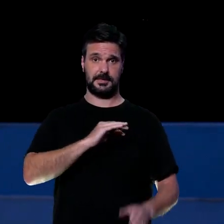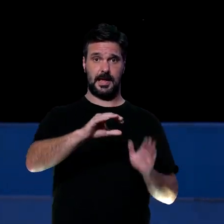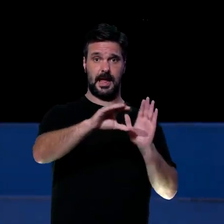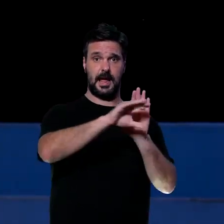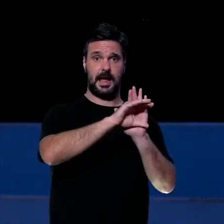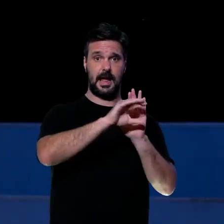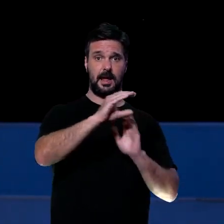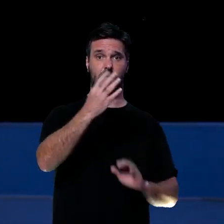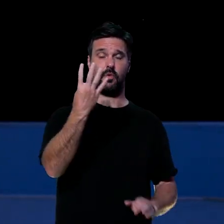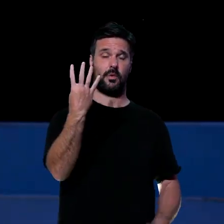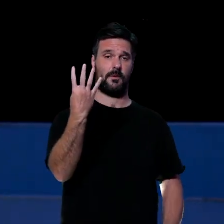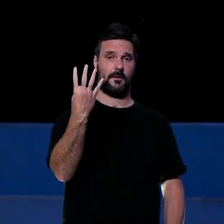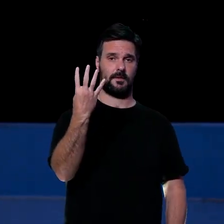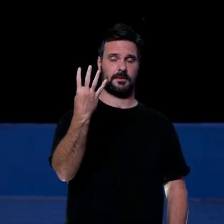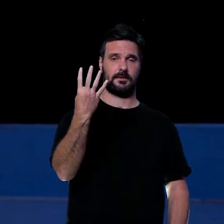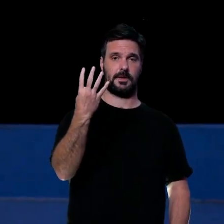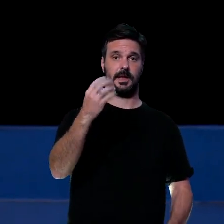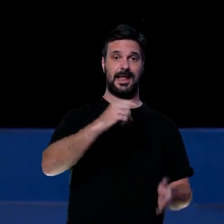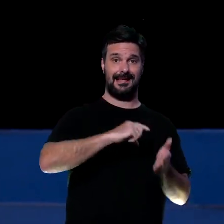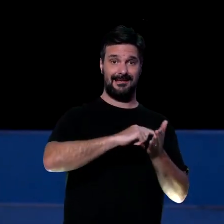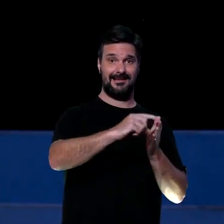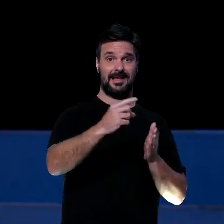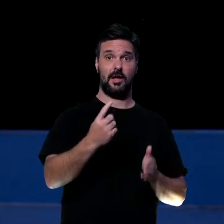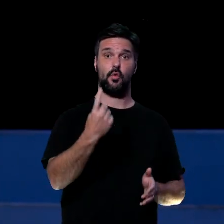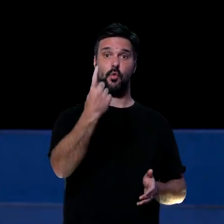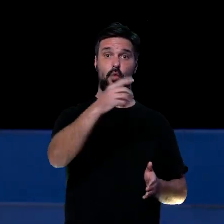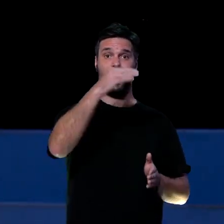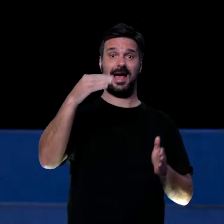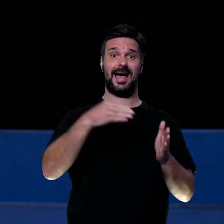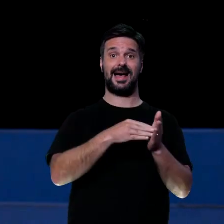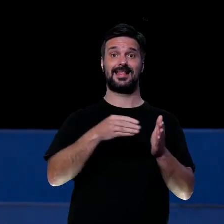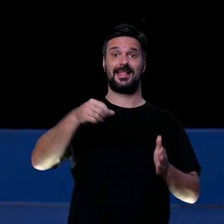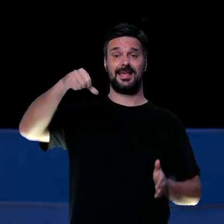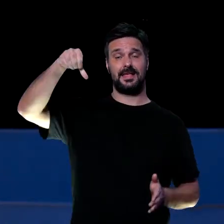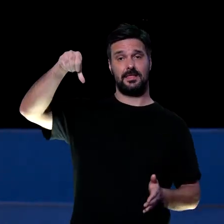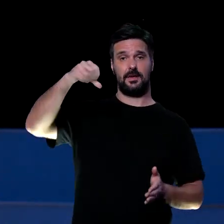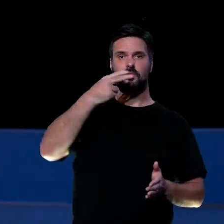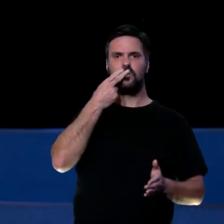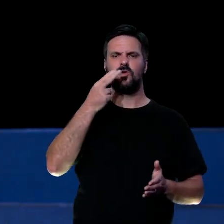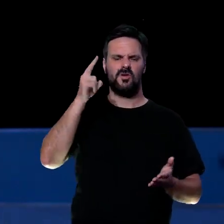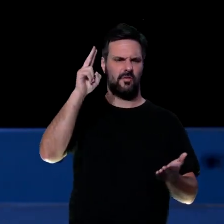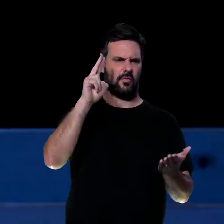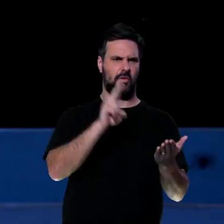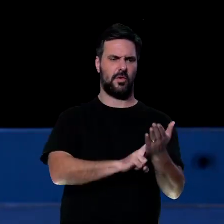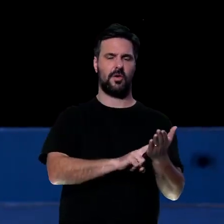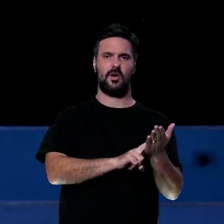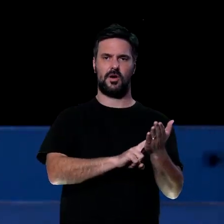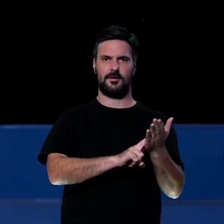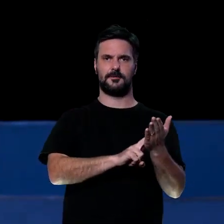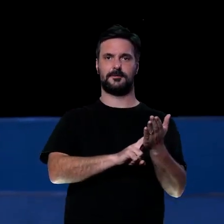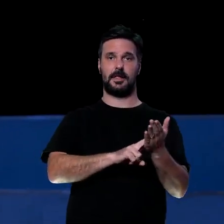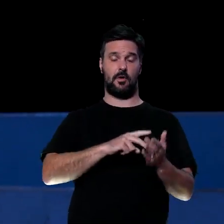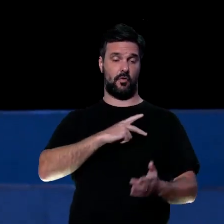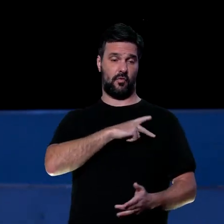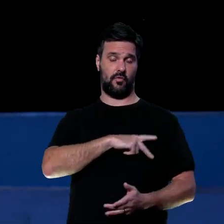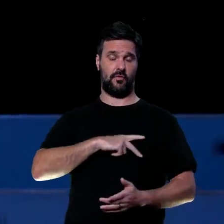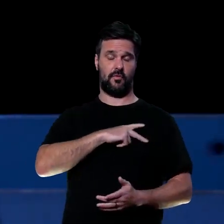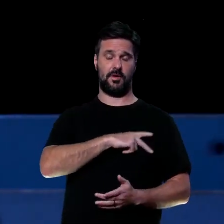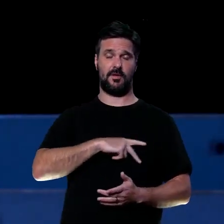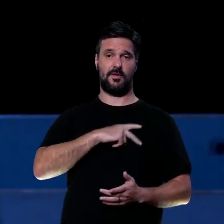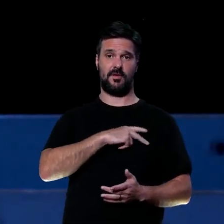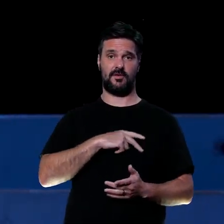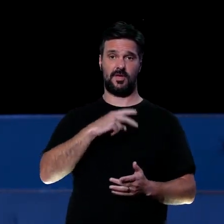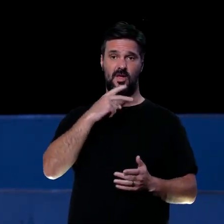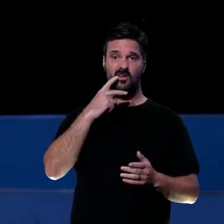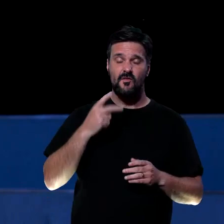Filipenses 4, 1 a 9. Essa que foi uma carta escrita, então, pelo apóstolo Paulo, pra